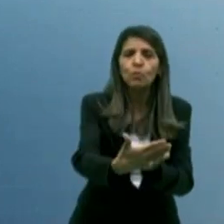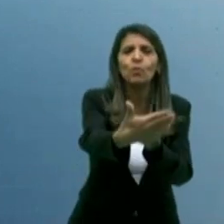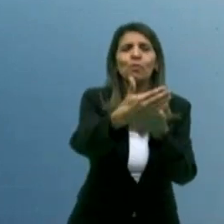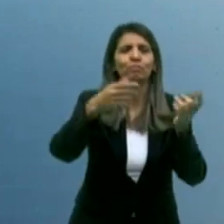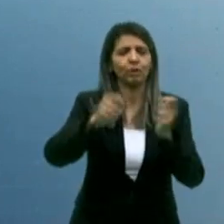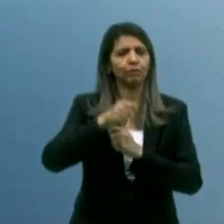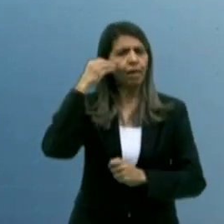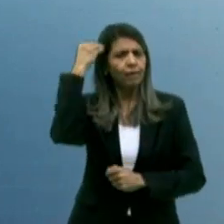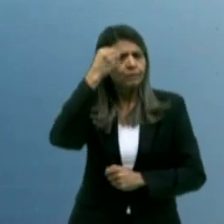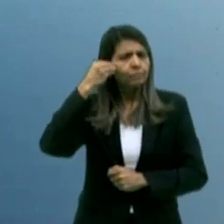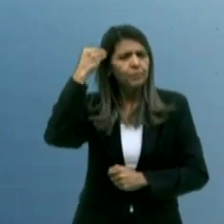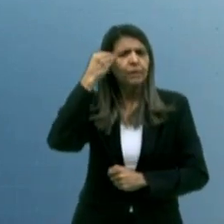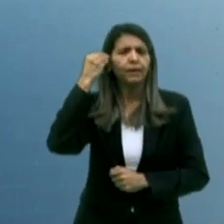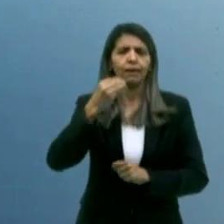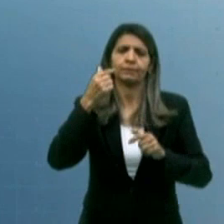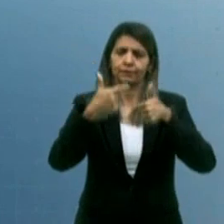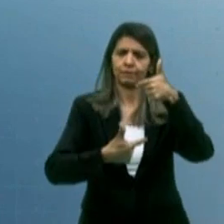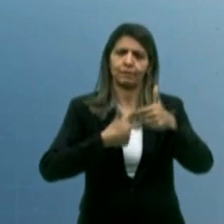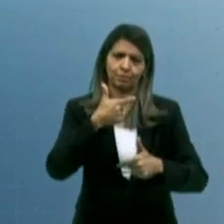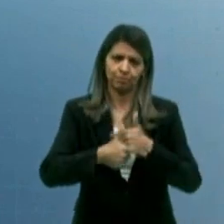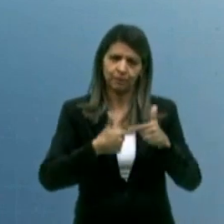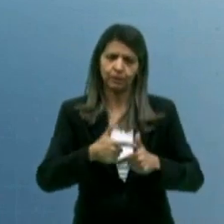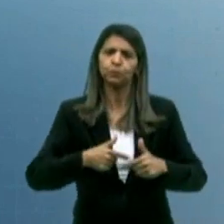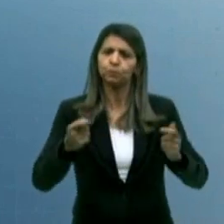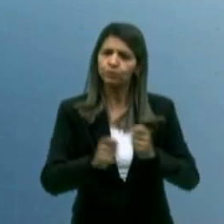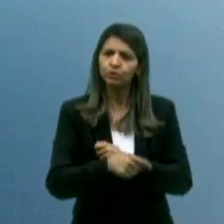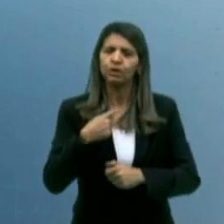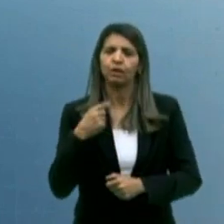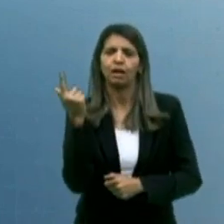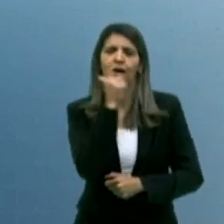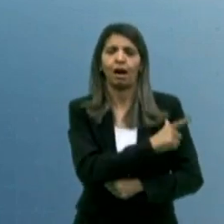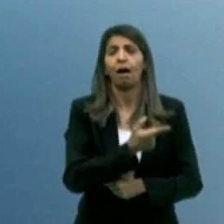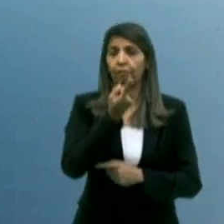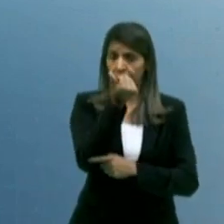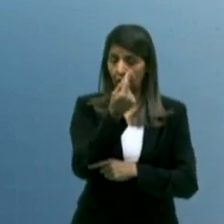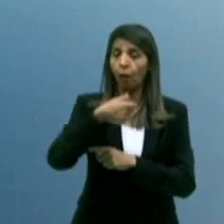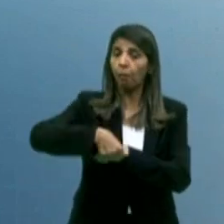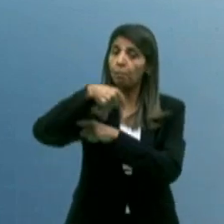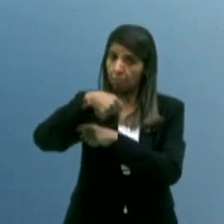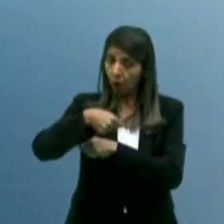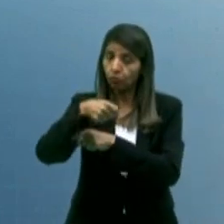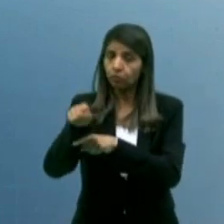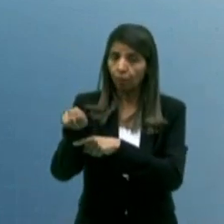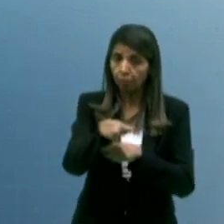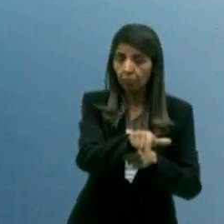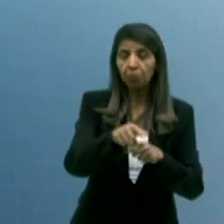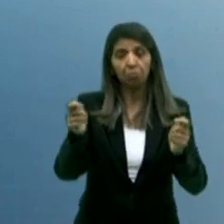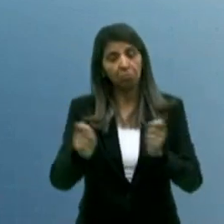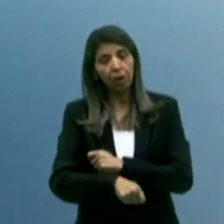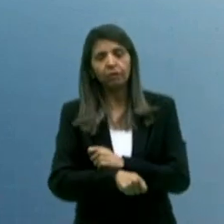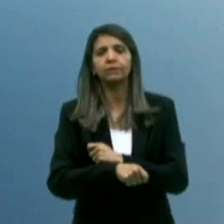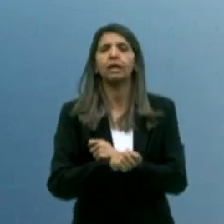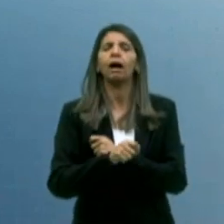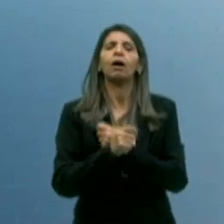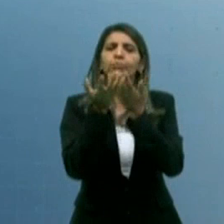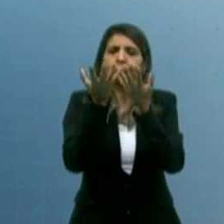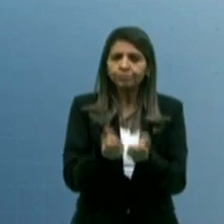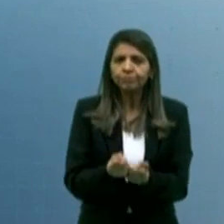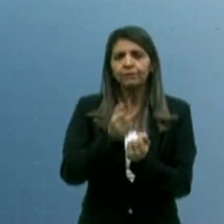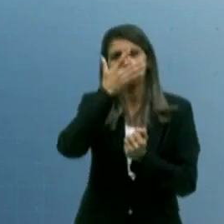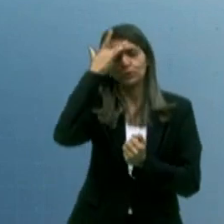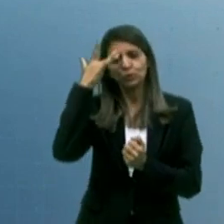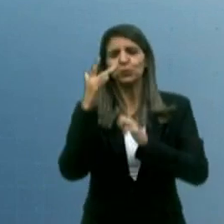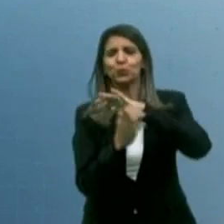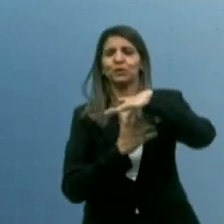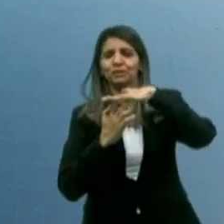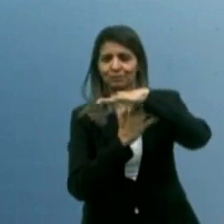a ter uma experiência de trabalho. Isso com o Estado bancando uma Bolsa, para que a iniciativa privada possa absorver essa mão de obra no futuro,